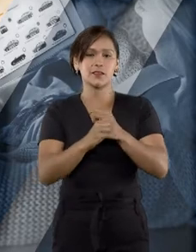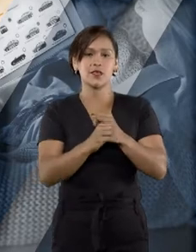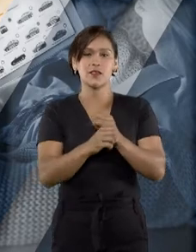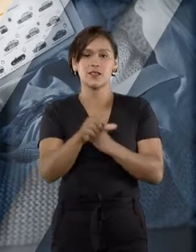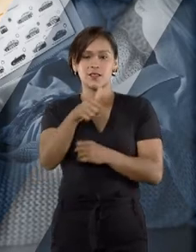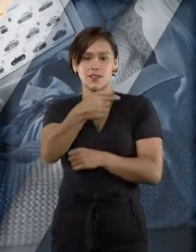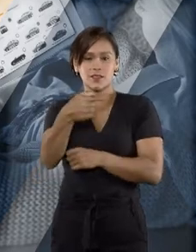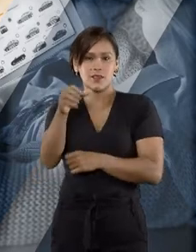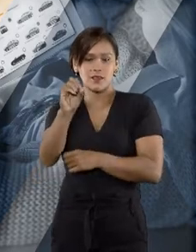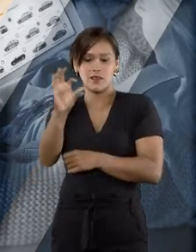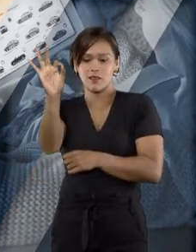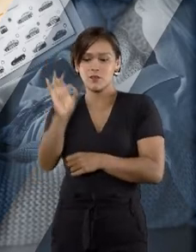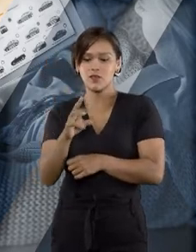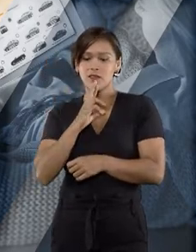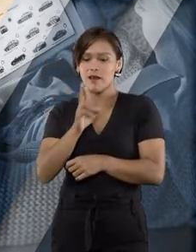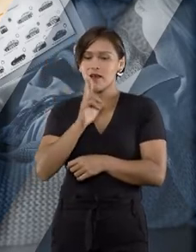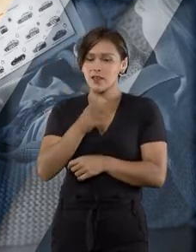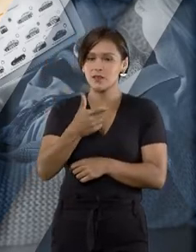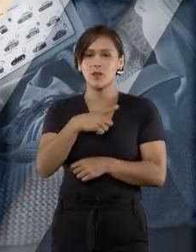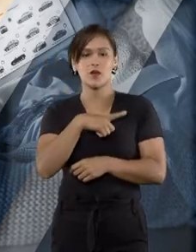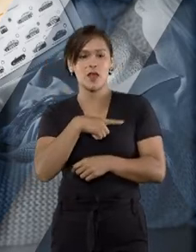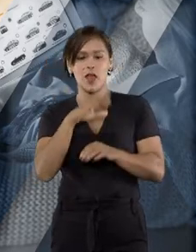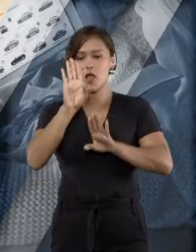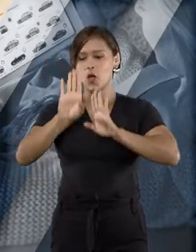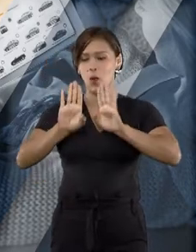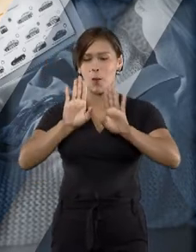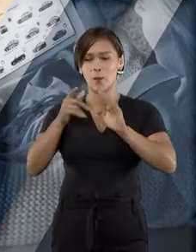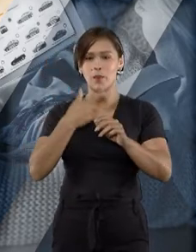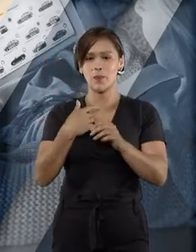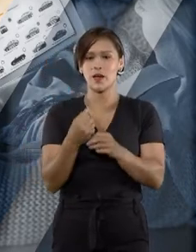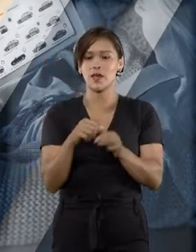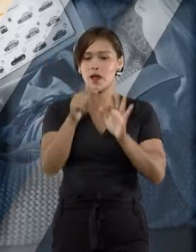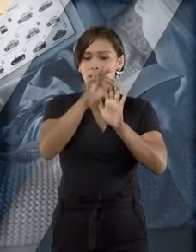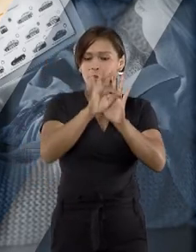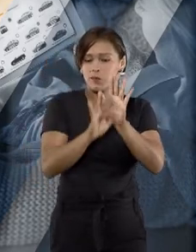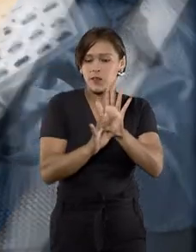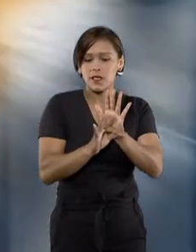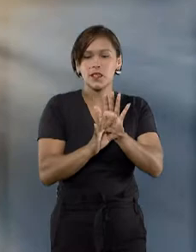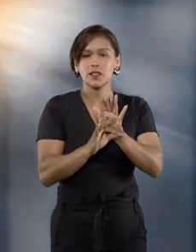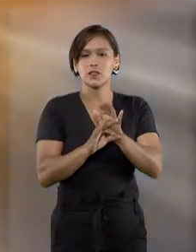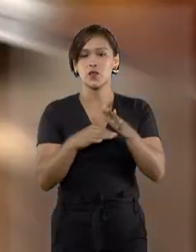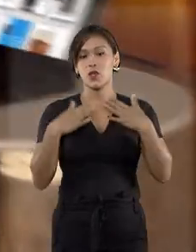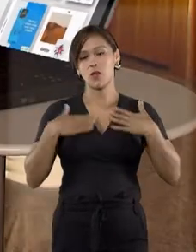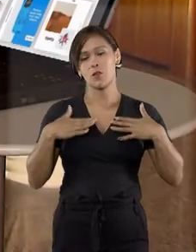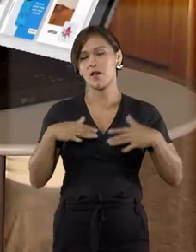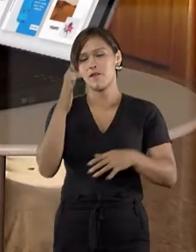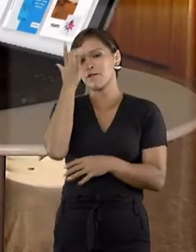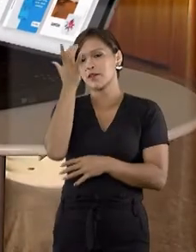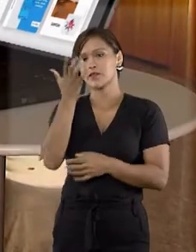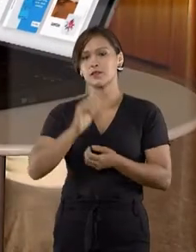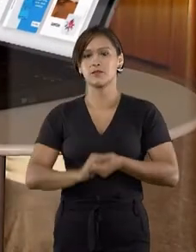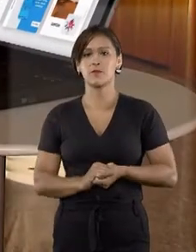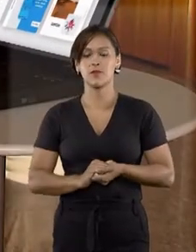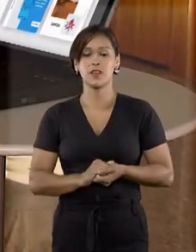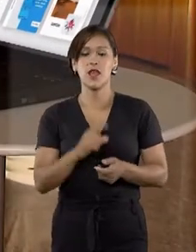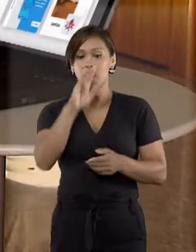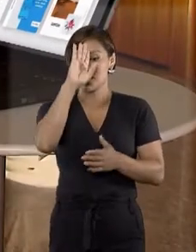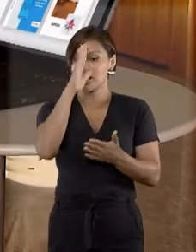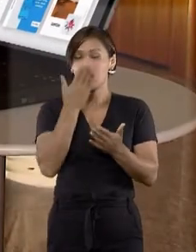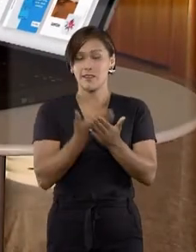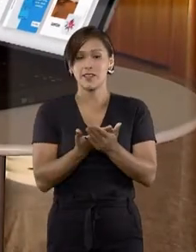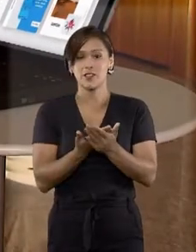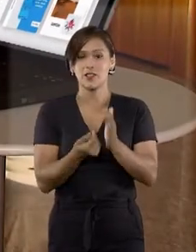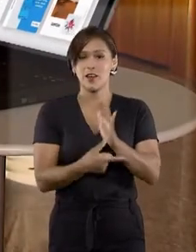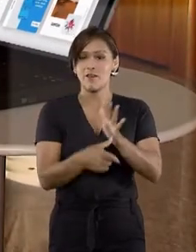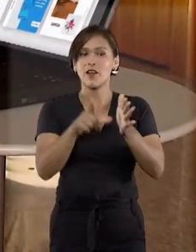respostas, seguido da facilidade de comparação de preços e produtos e comodidade. E se a expectativa